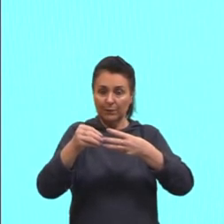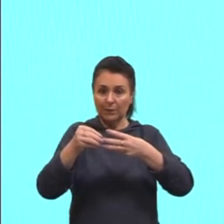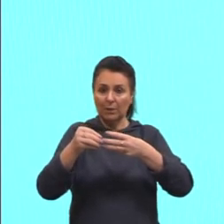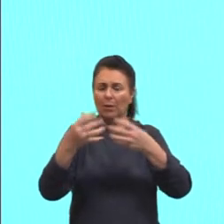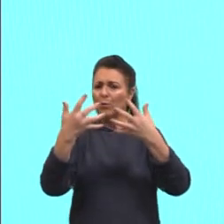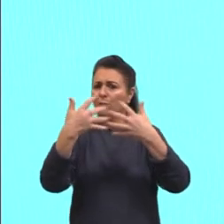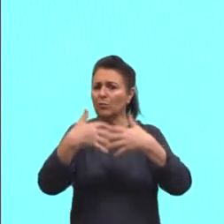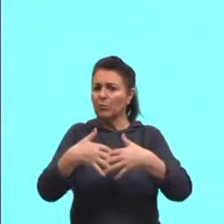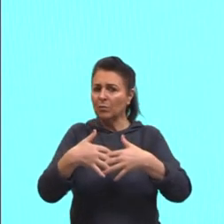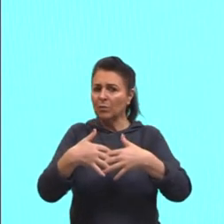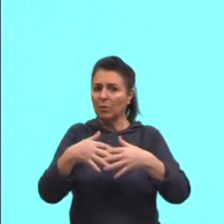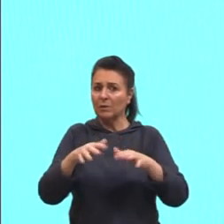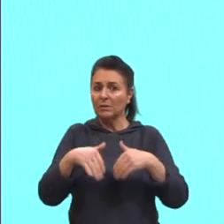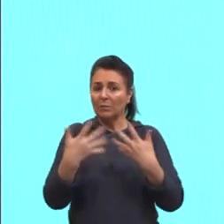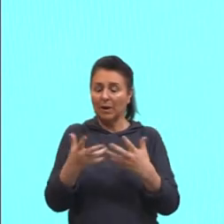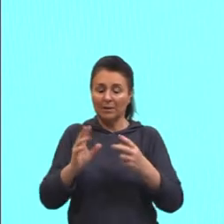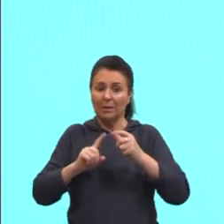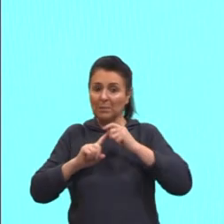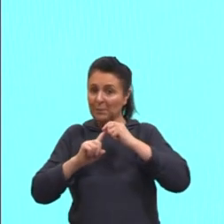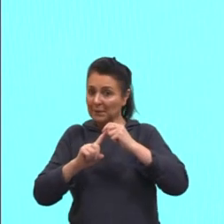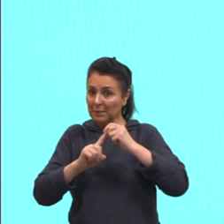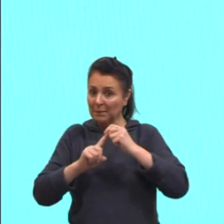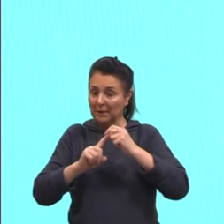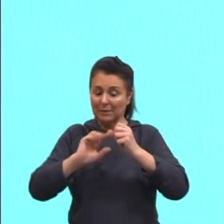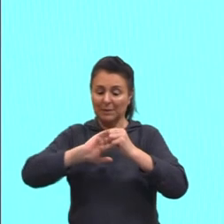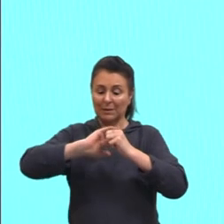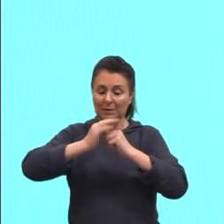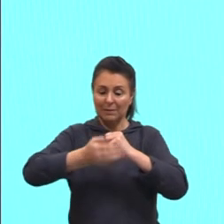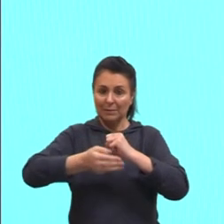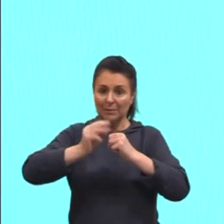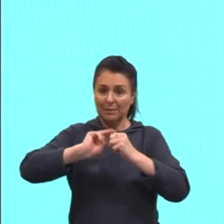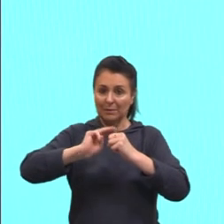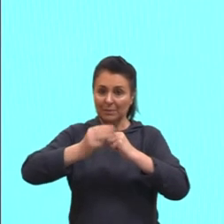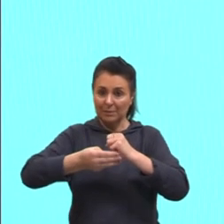Funções, então. As principais funções da membrana plasmática.